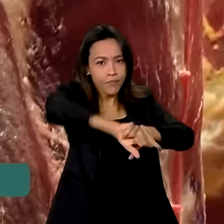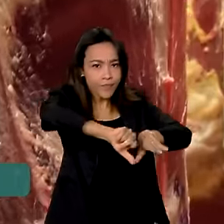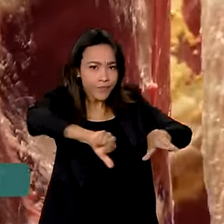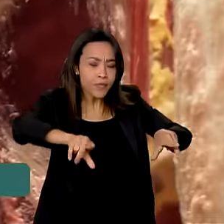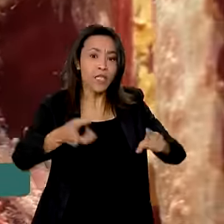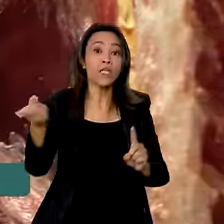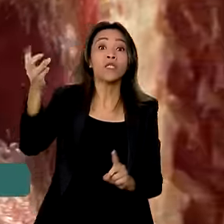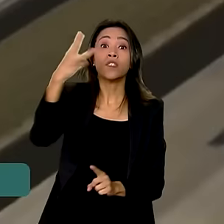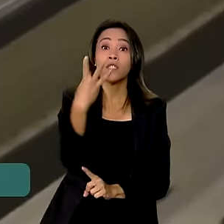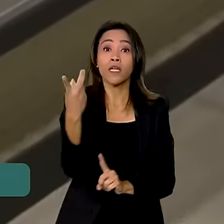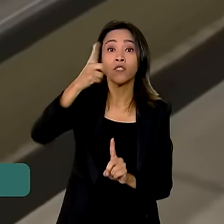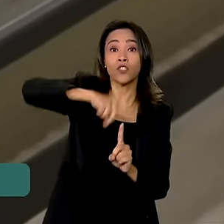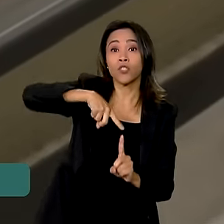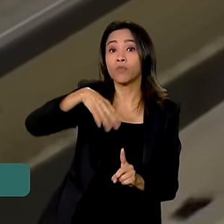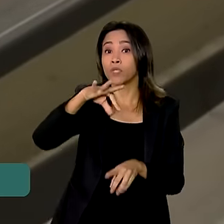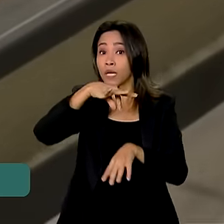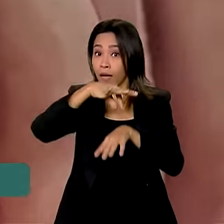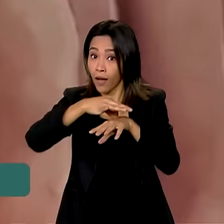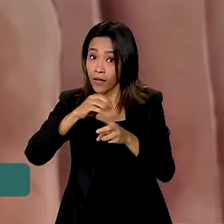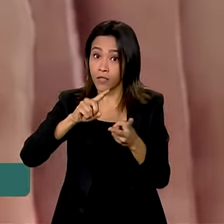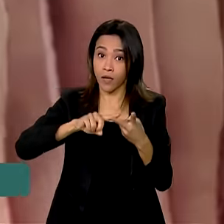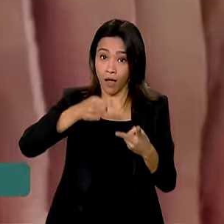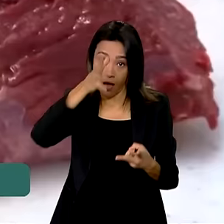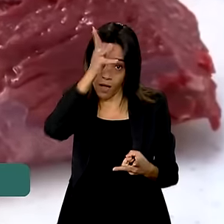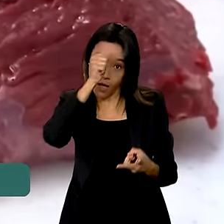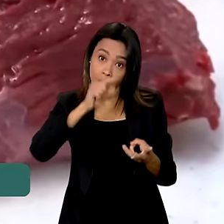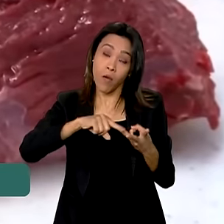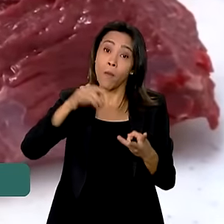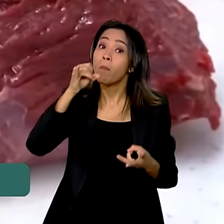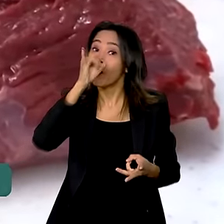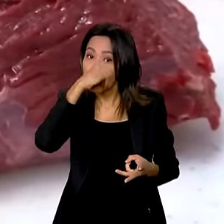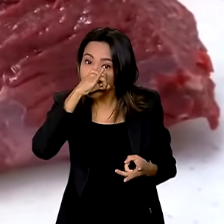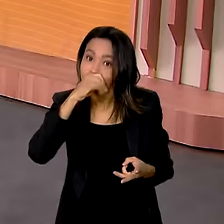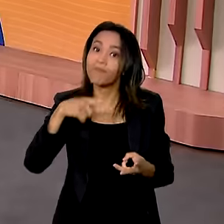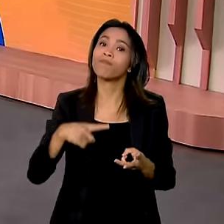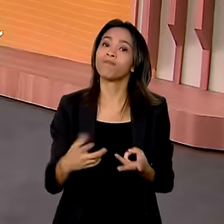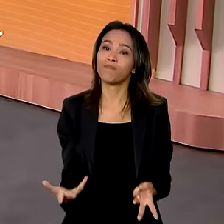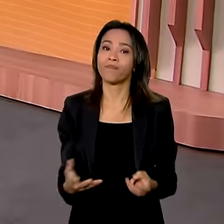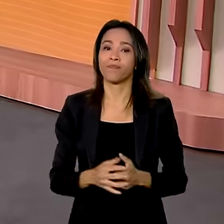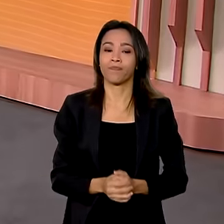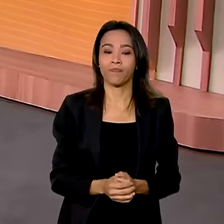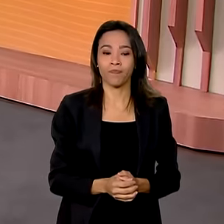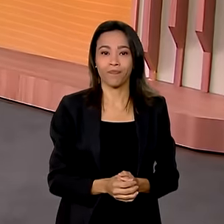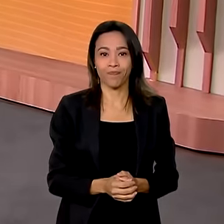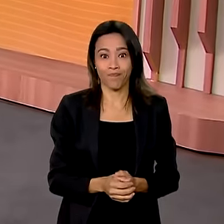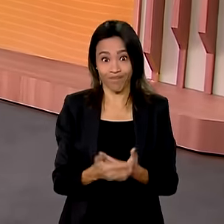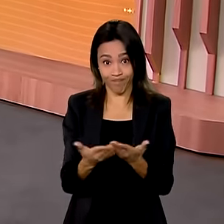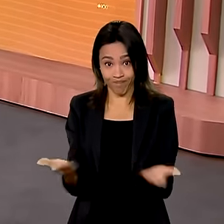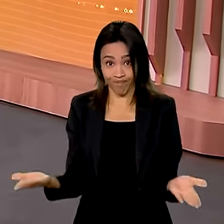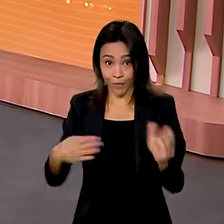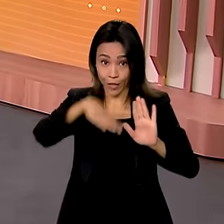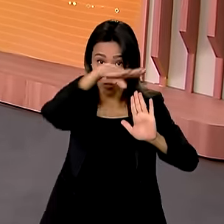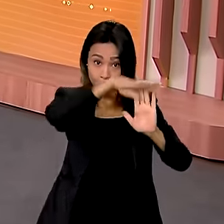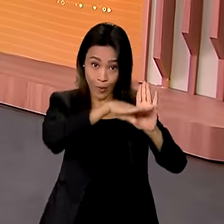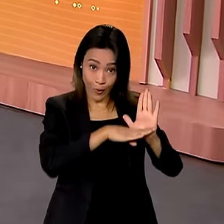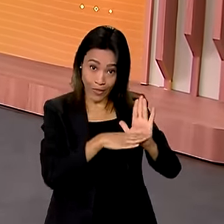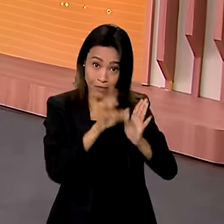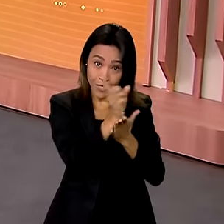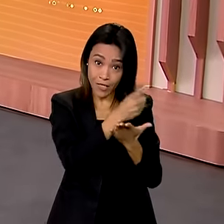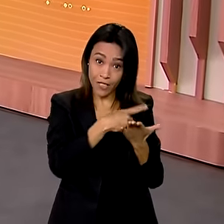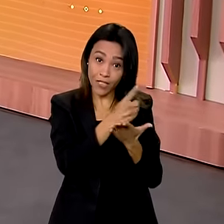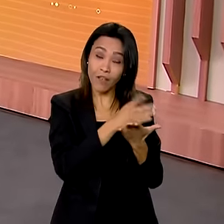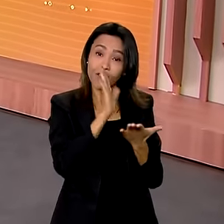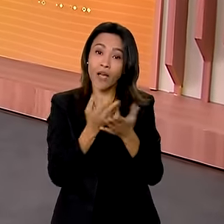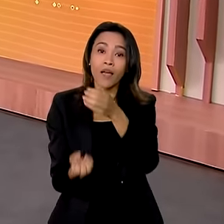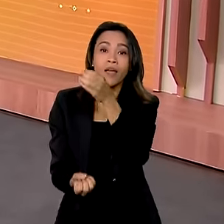três tipos de carnes, de aves, suína e de bovinos. E o programa Brasil Digital foi criado